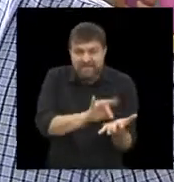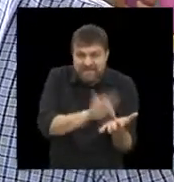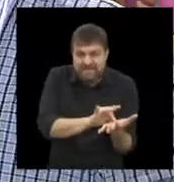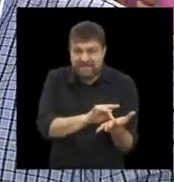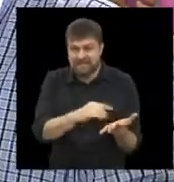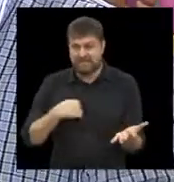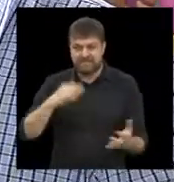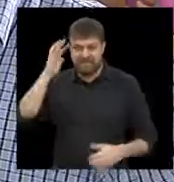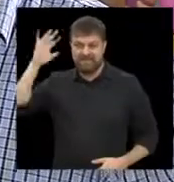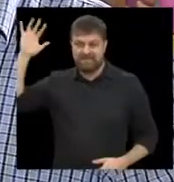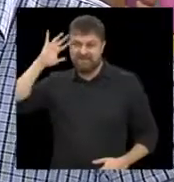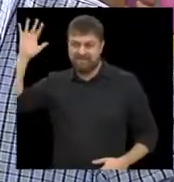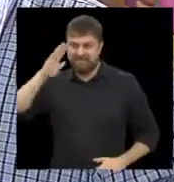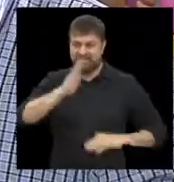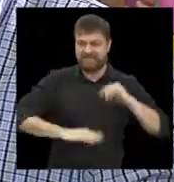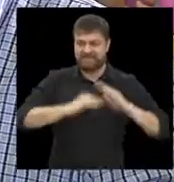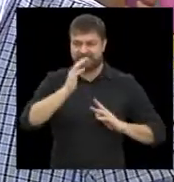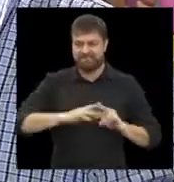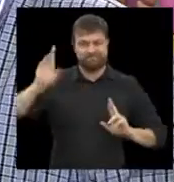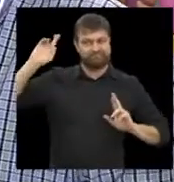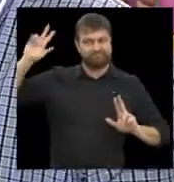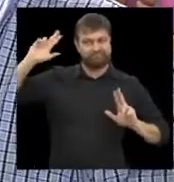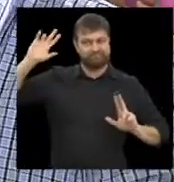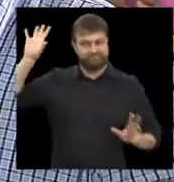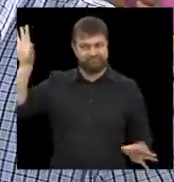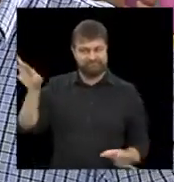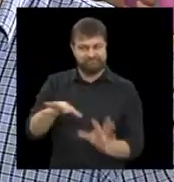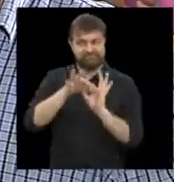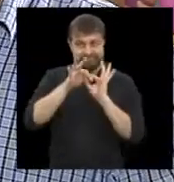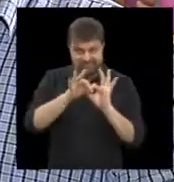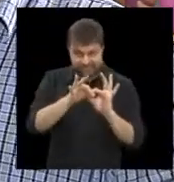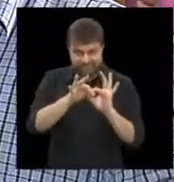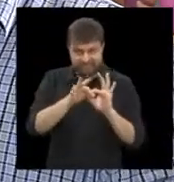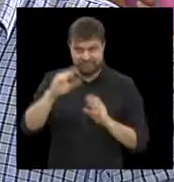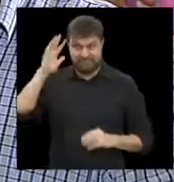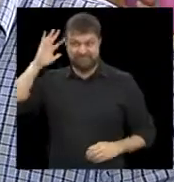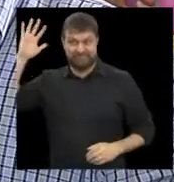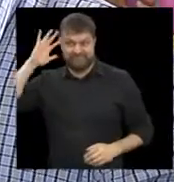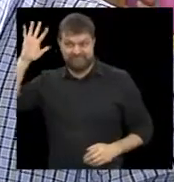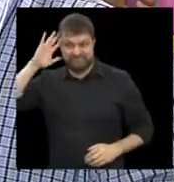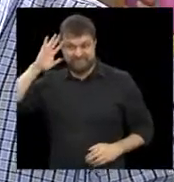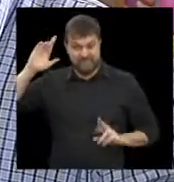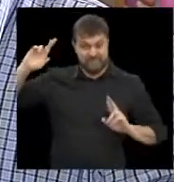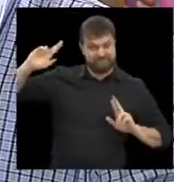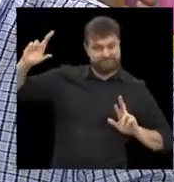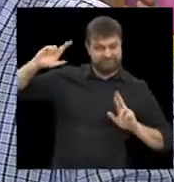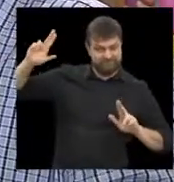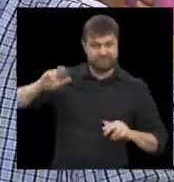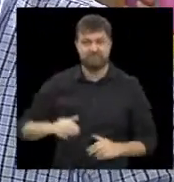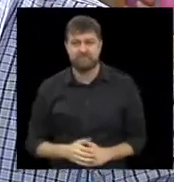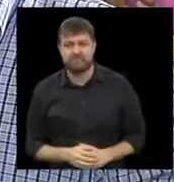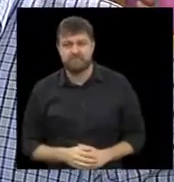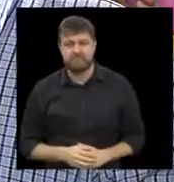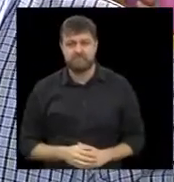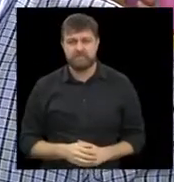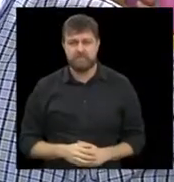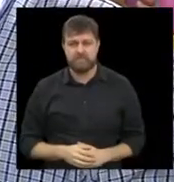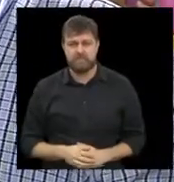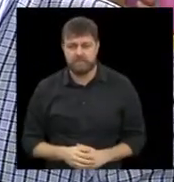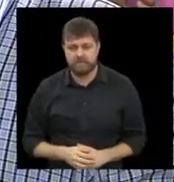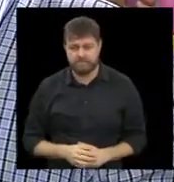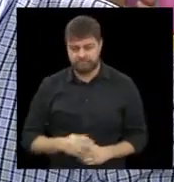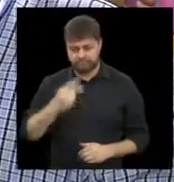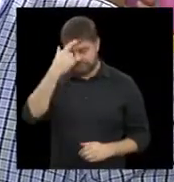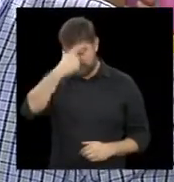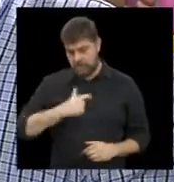confronta com a teoria que a gente aprende na universidade, e a gente percebe que a teoria e prática, elas às vezes são bem destoantes. E,